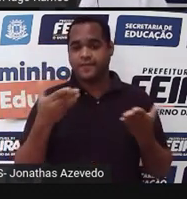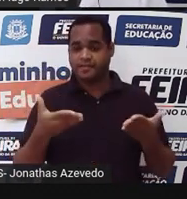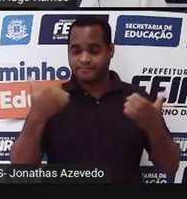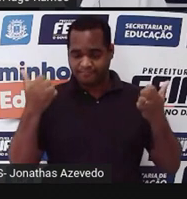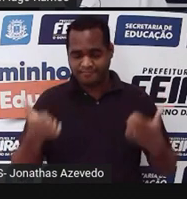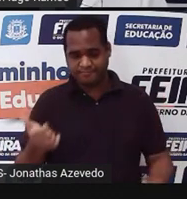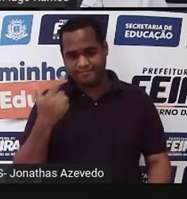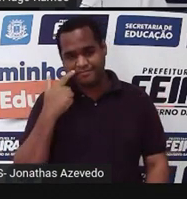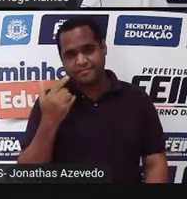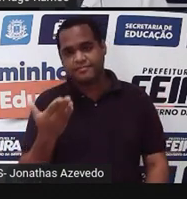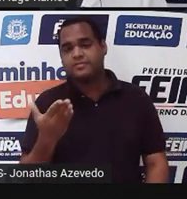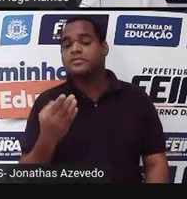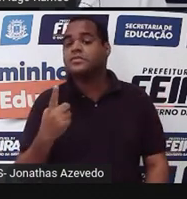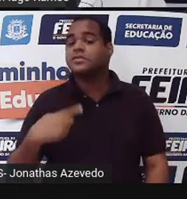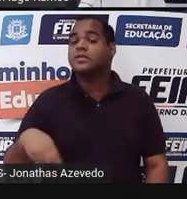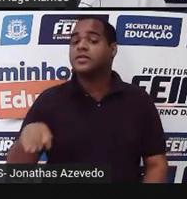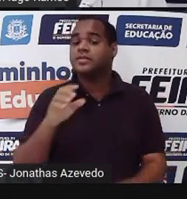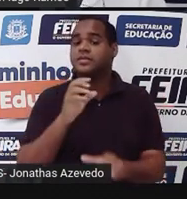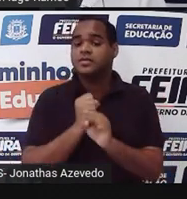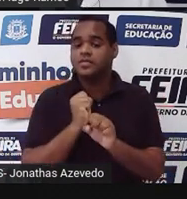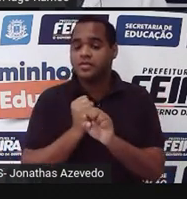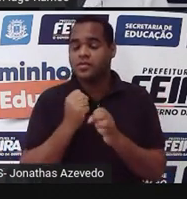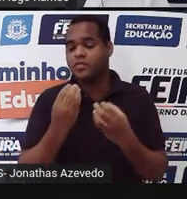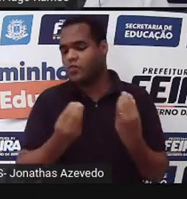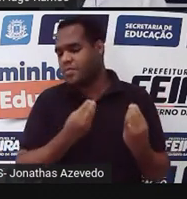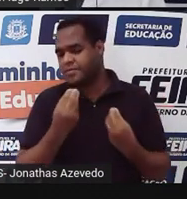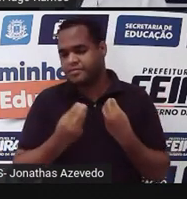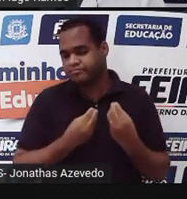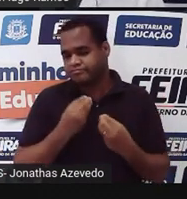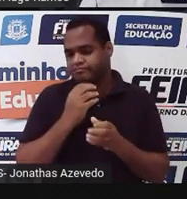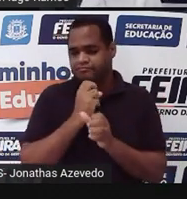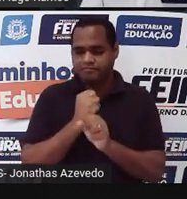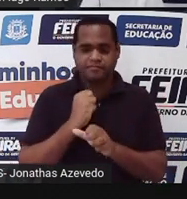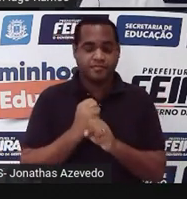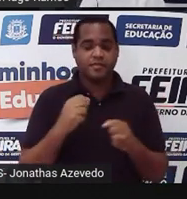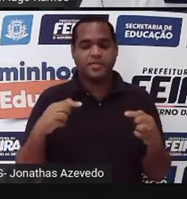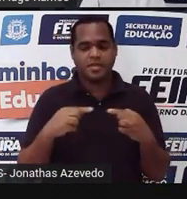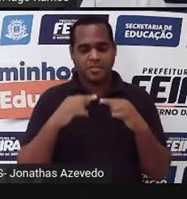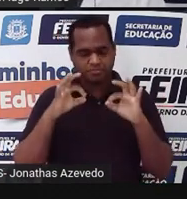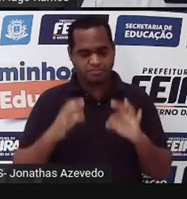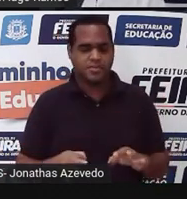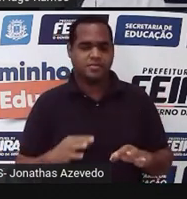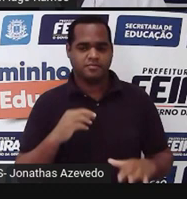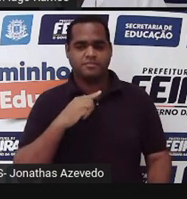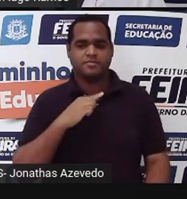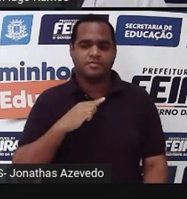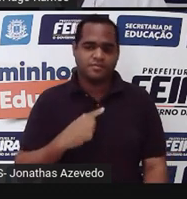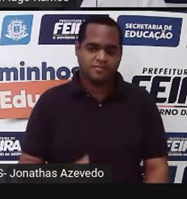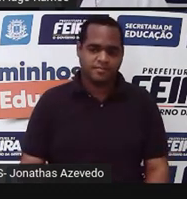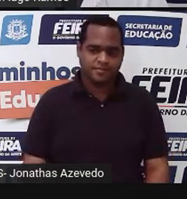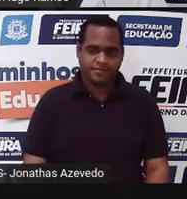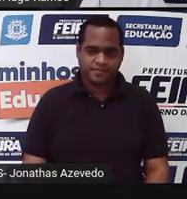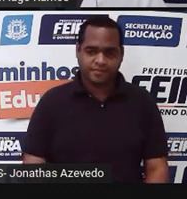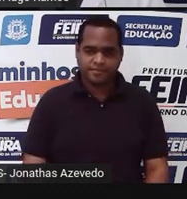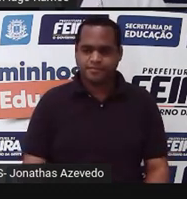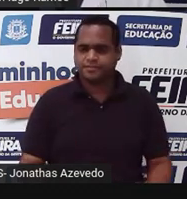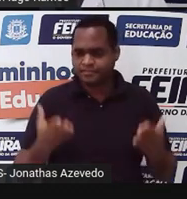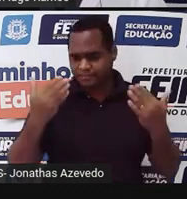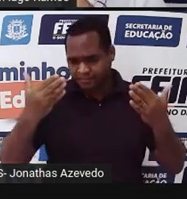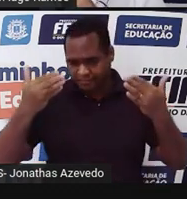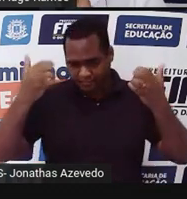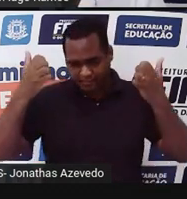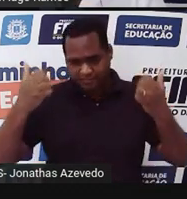Como calcular, como fazer o cálculo dessa situação de maneira correta? Tá bom? Então, vem